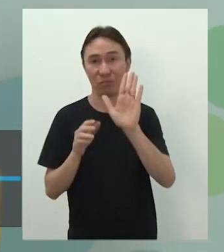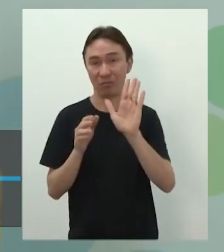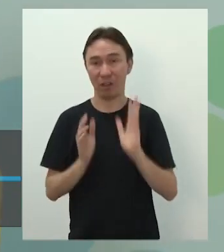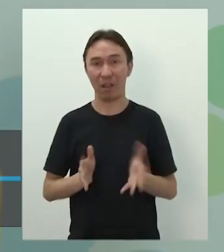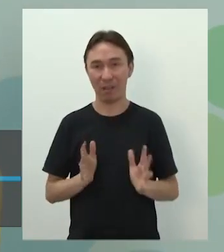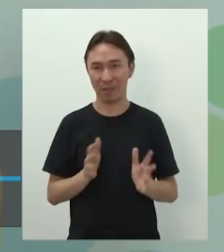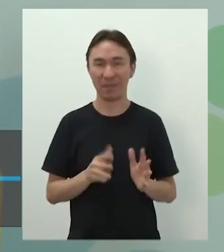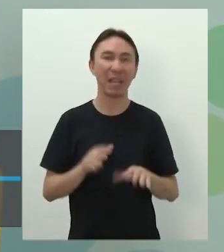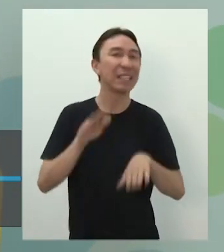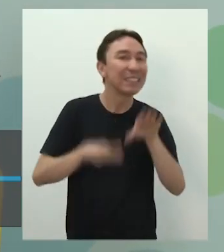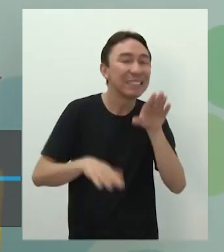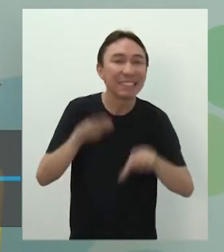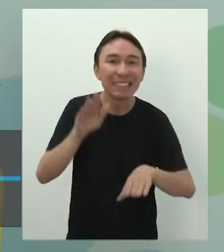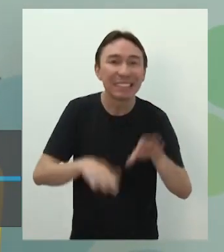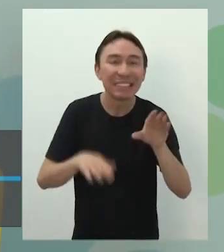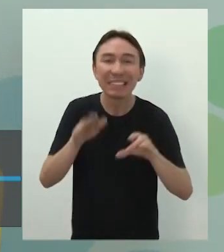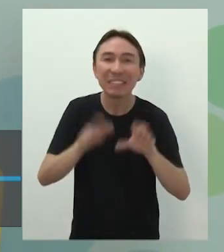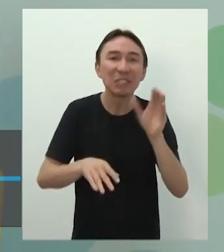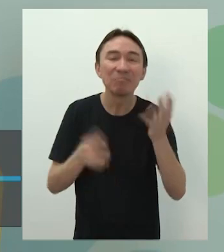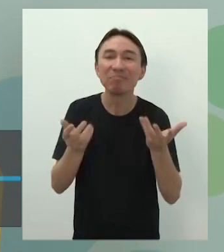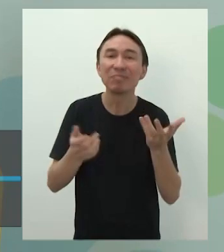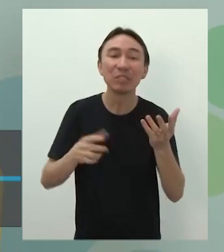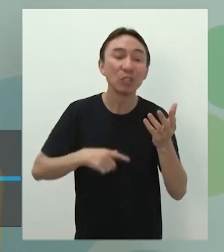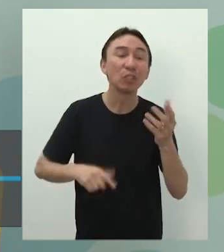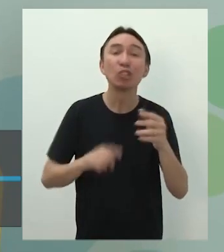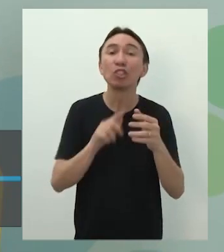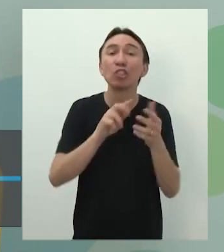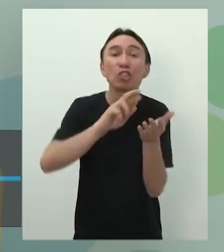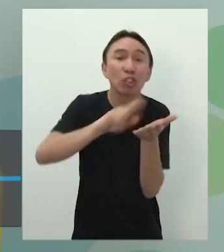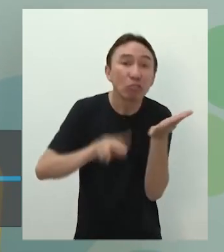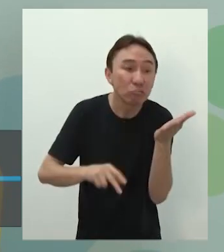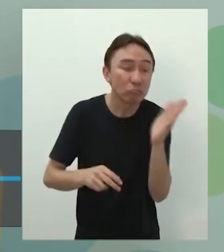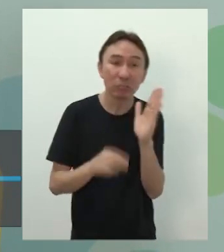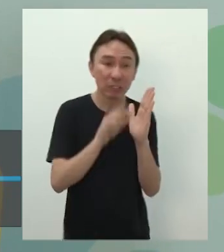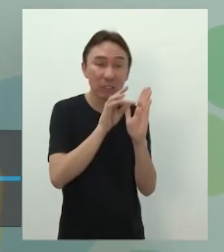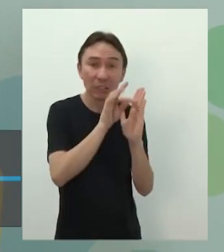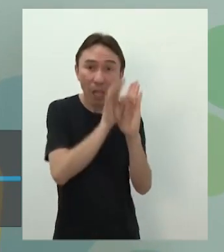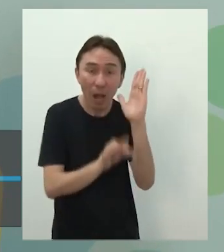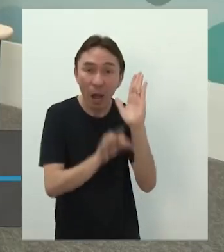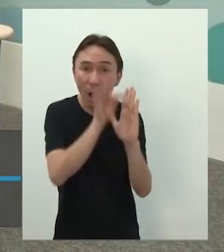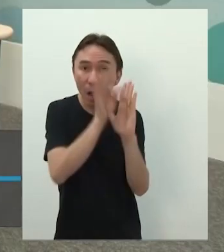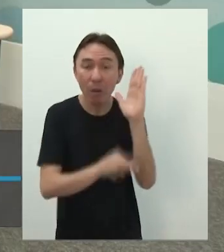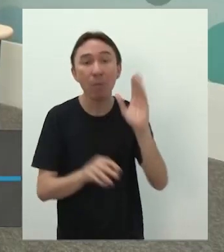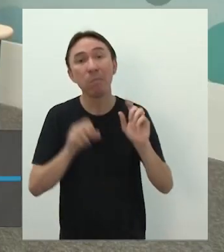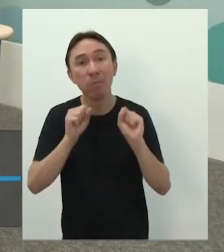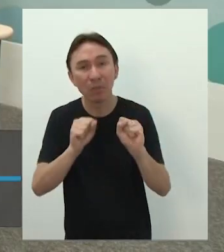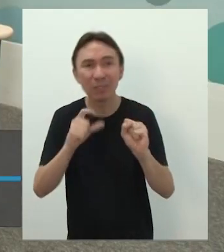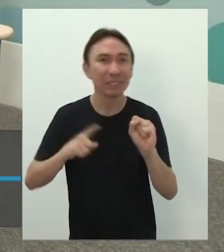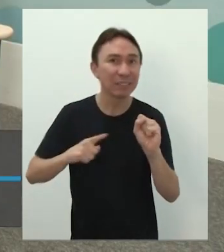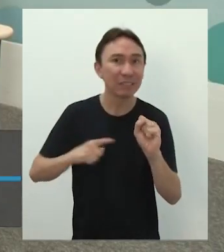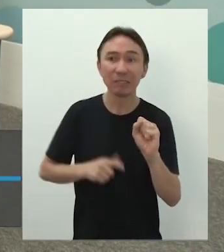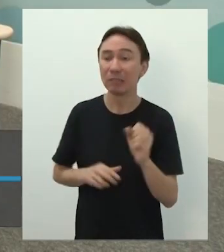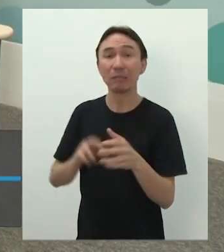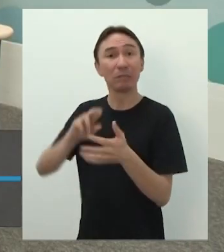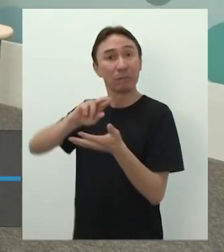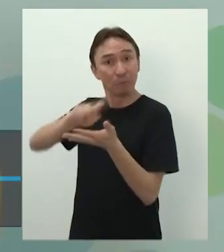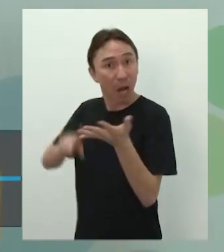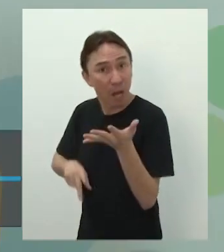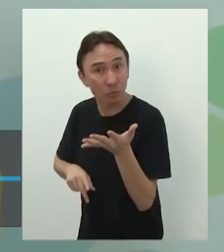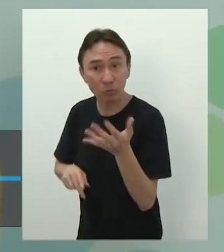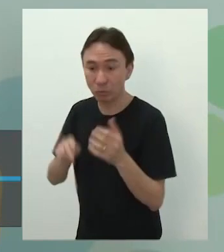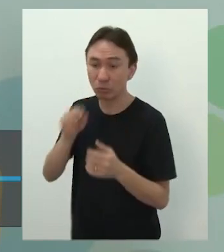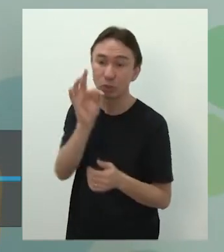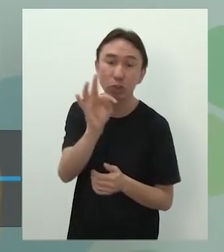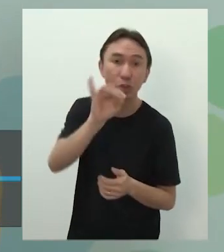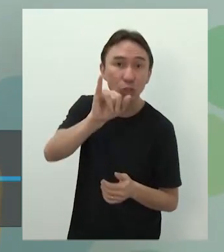um gênero textual pode estar ali sendo escrito com marcas de vários tipos textuais. Aí a questão que ele